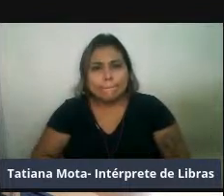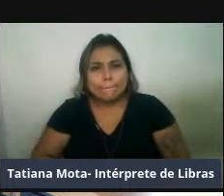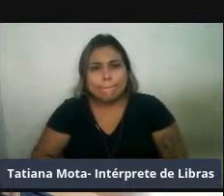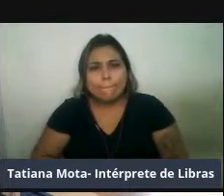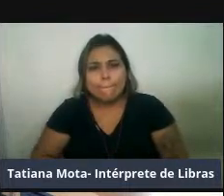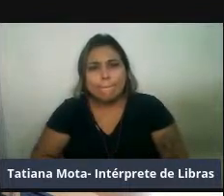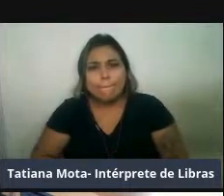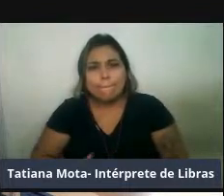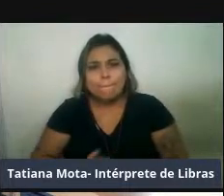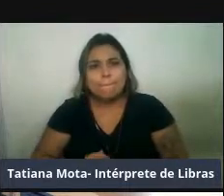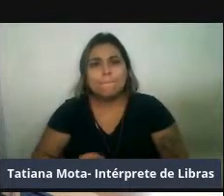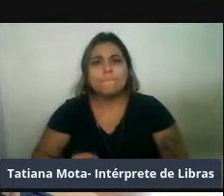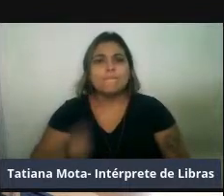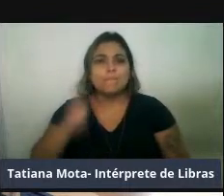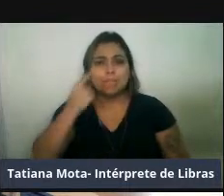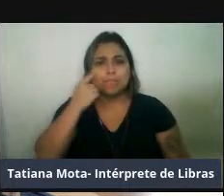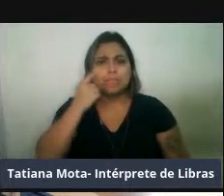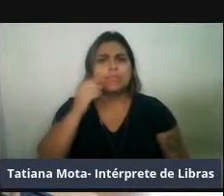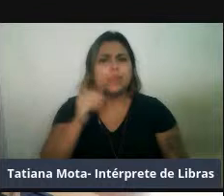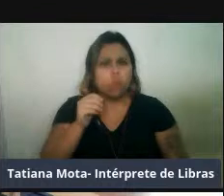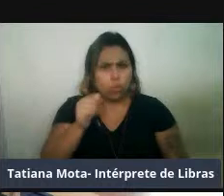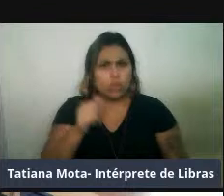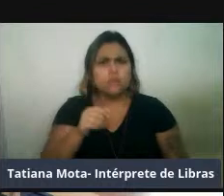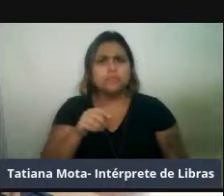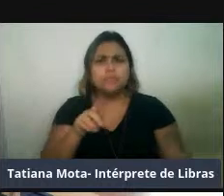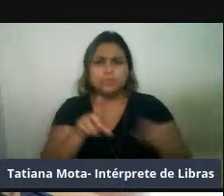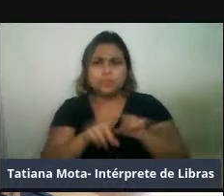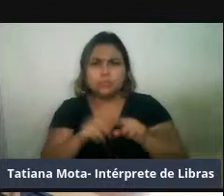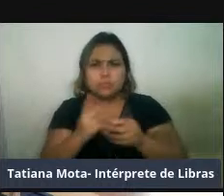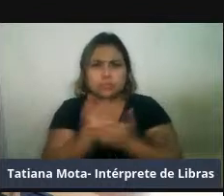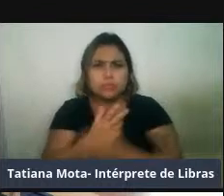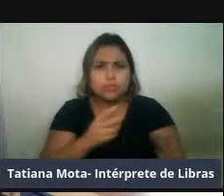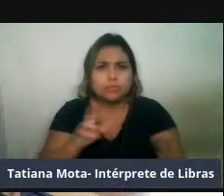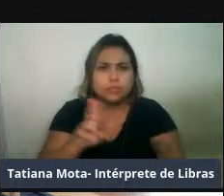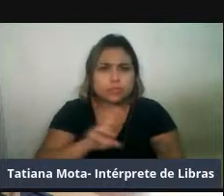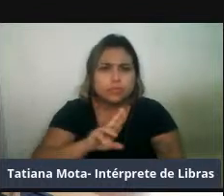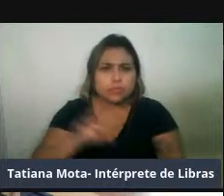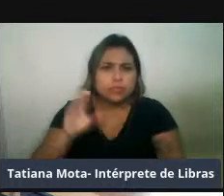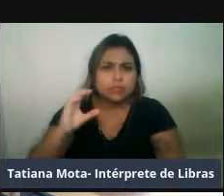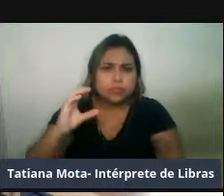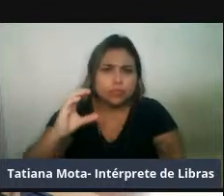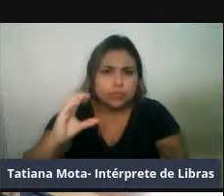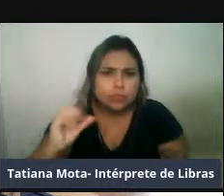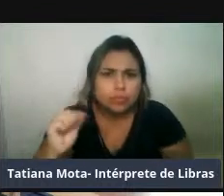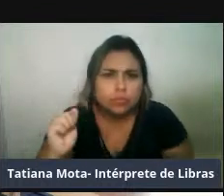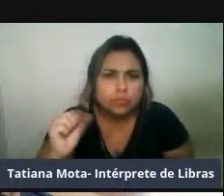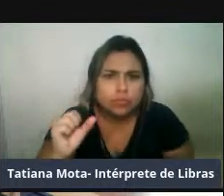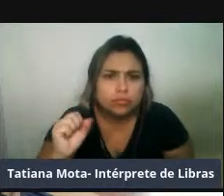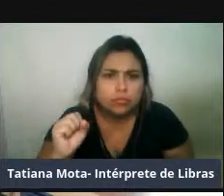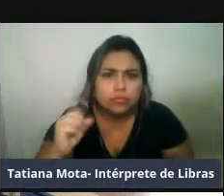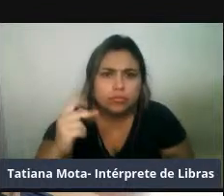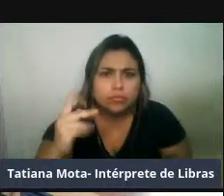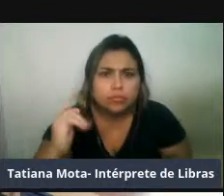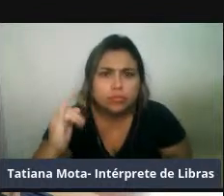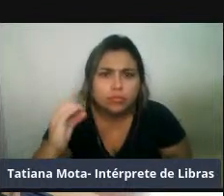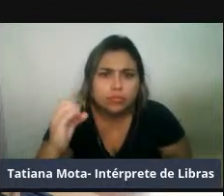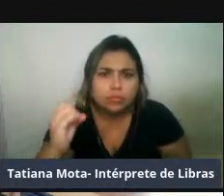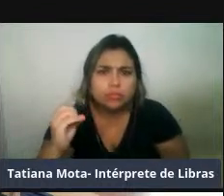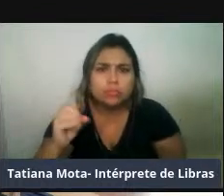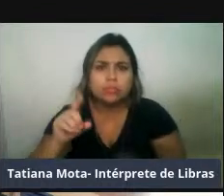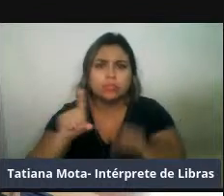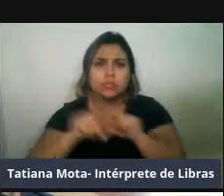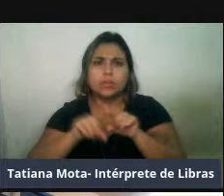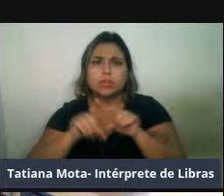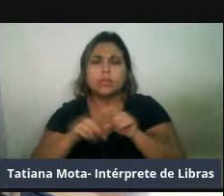restrita, o caso também da apusa cáspica, que é restrita ao fechado mar cáspio, né, lá na